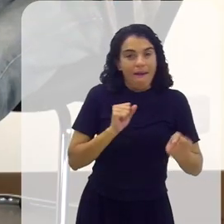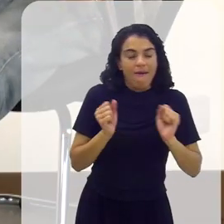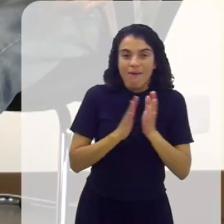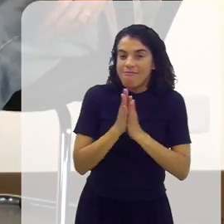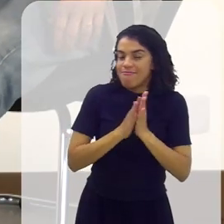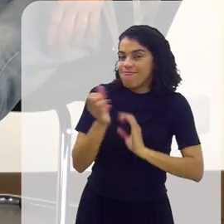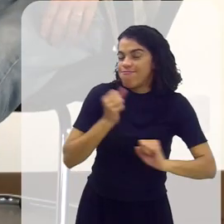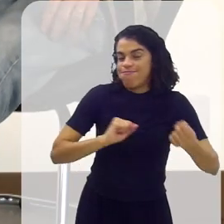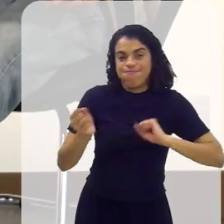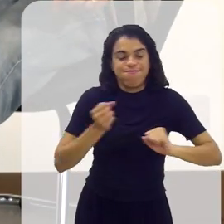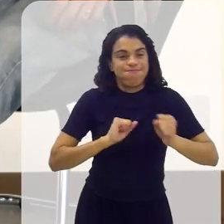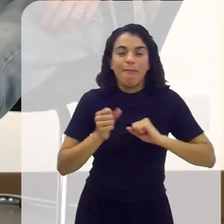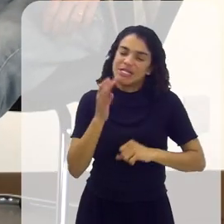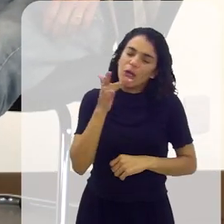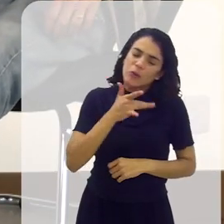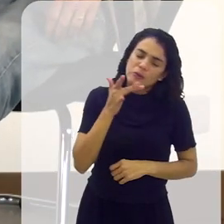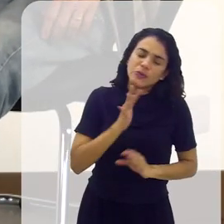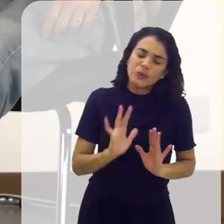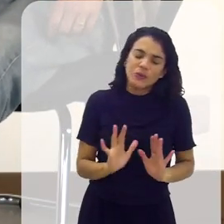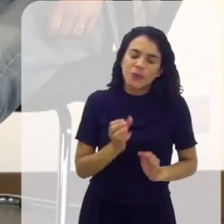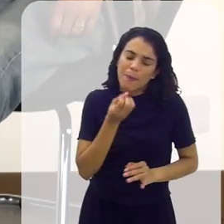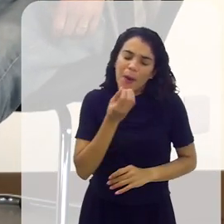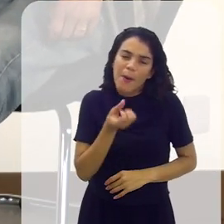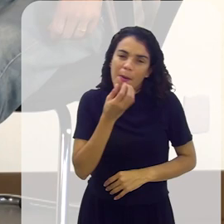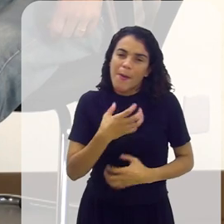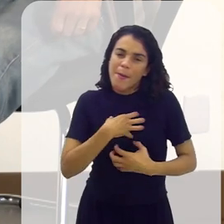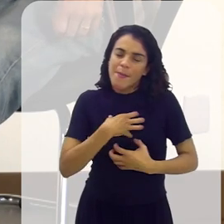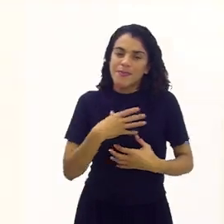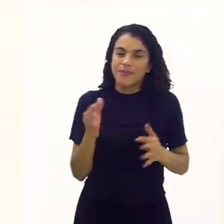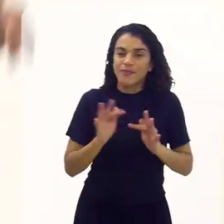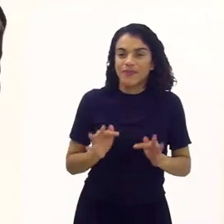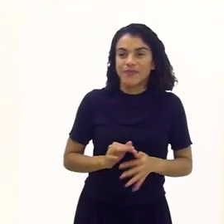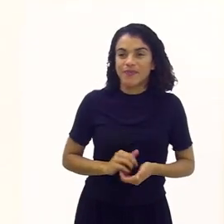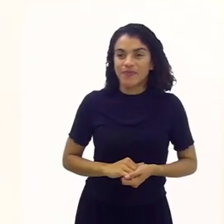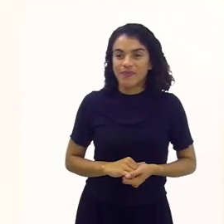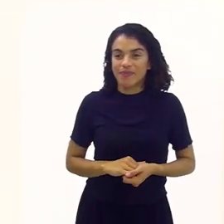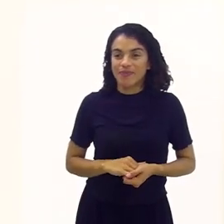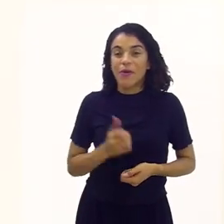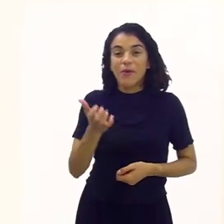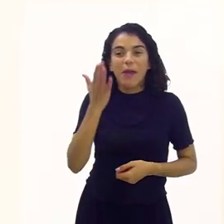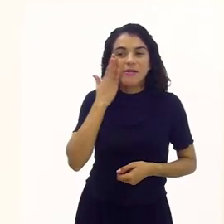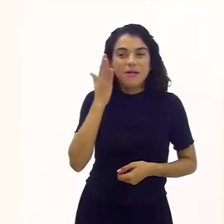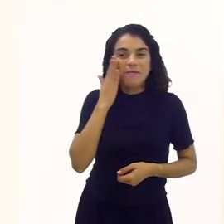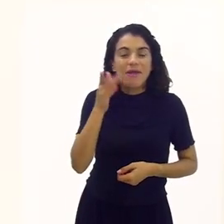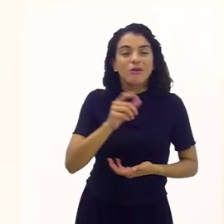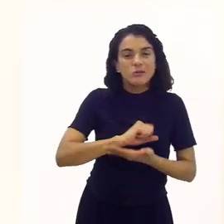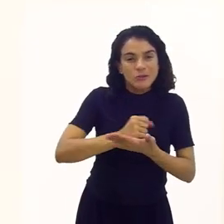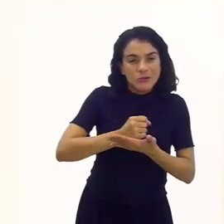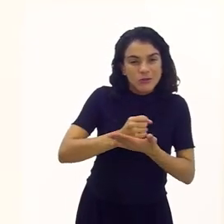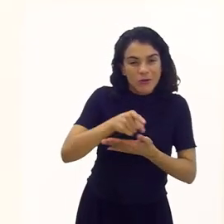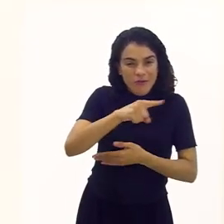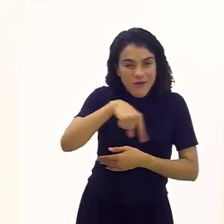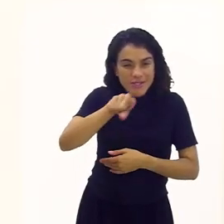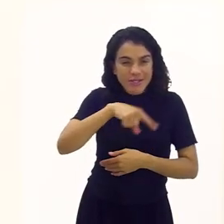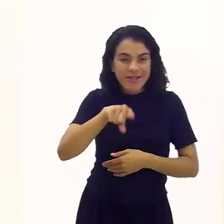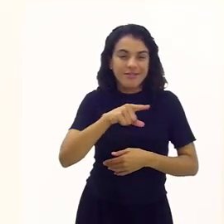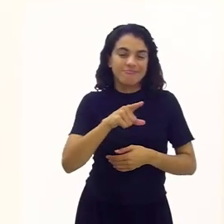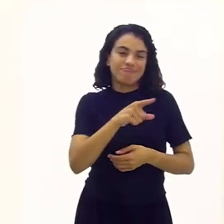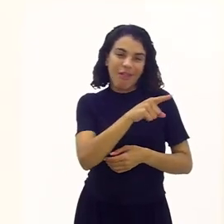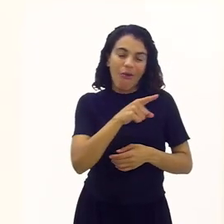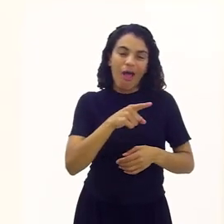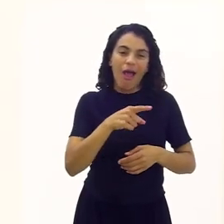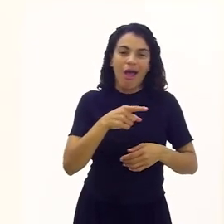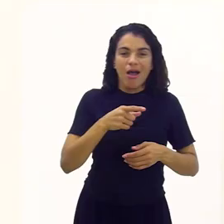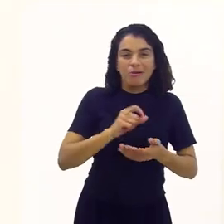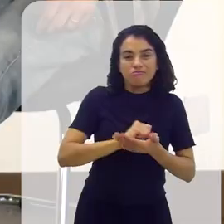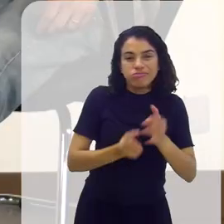É uma adrenalina, mas é uma adrenalina gostosa. É divertido. saber, além do jogo, enquanto vocês estão jogando